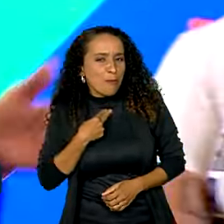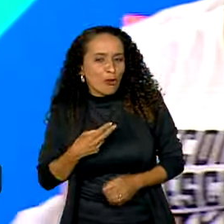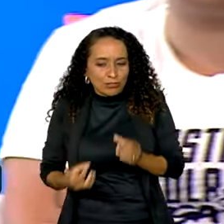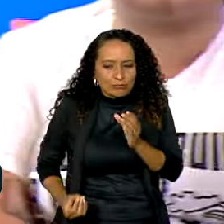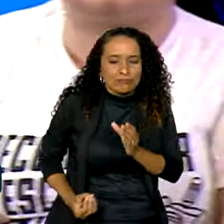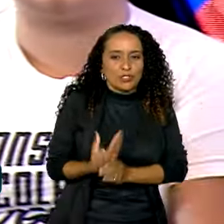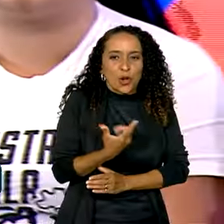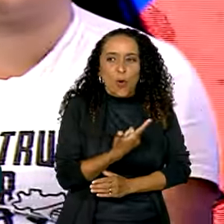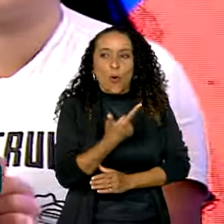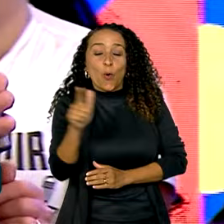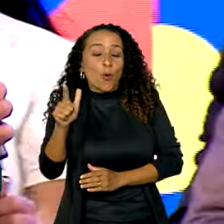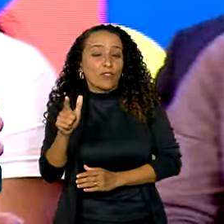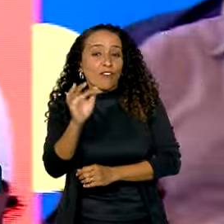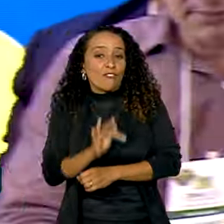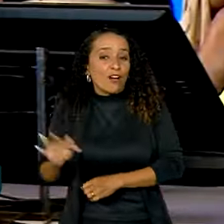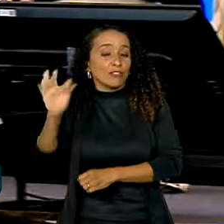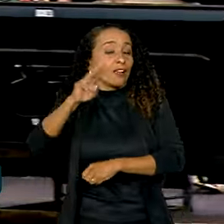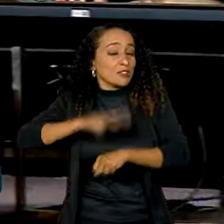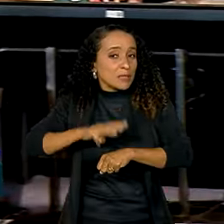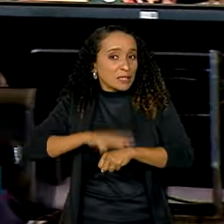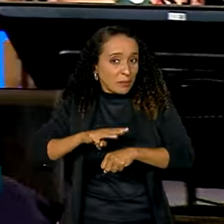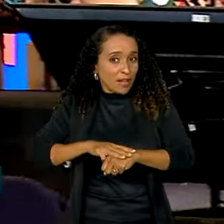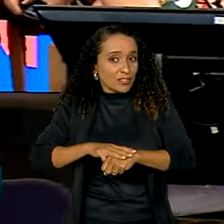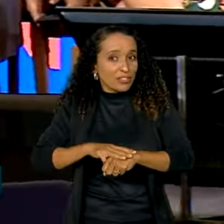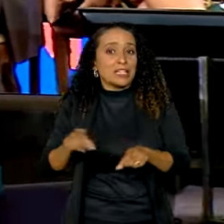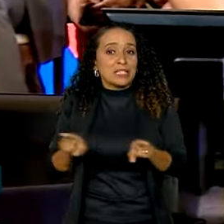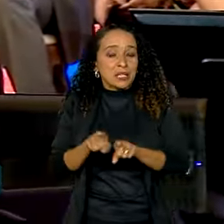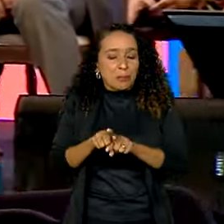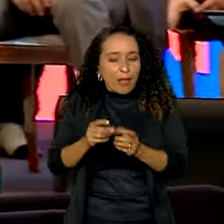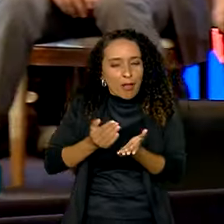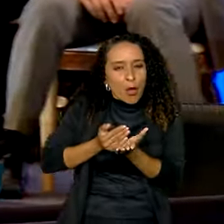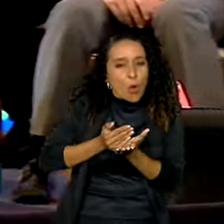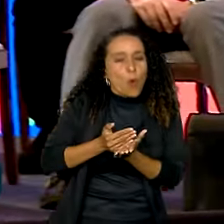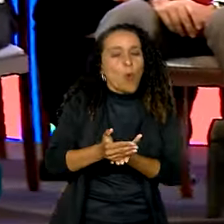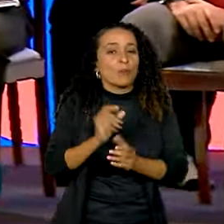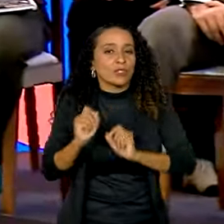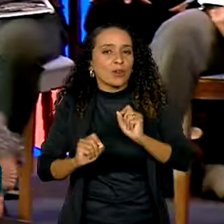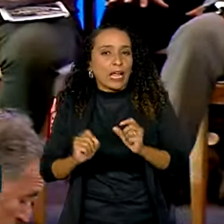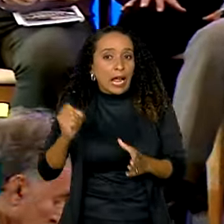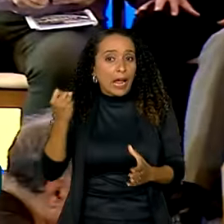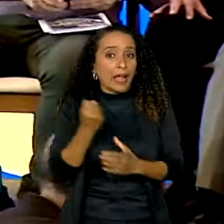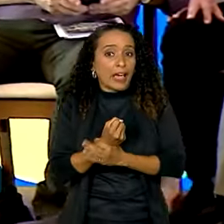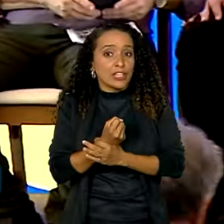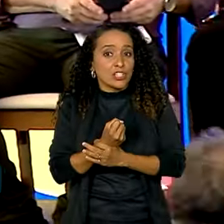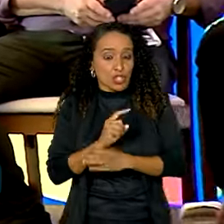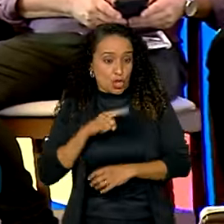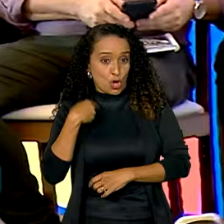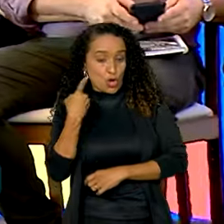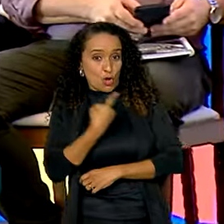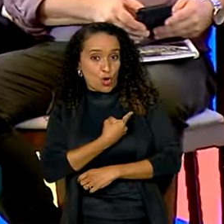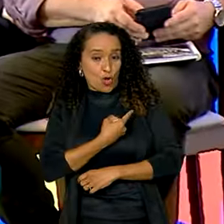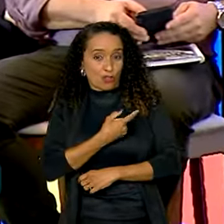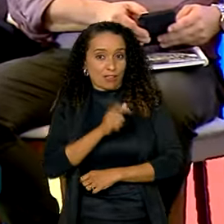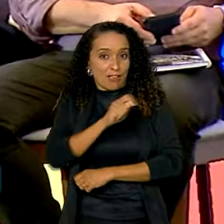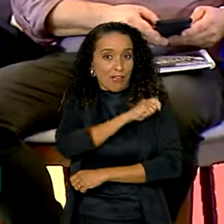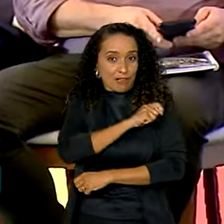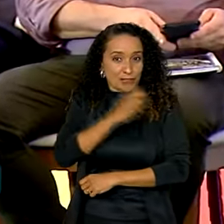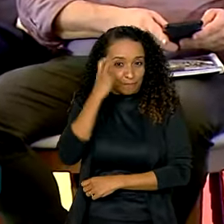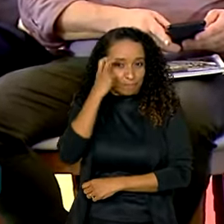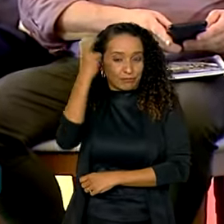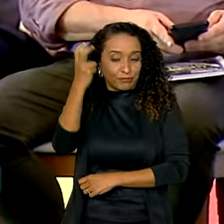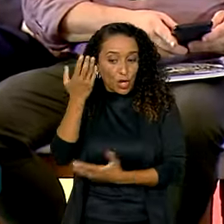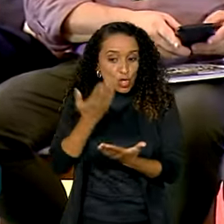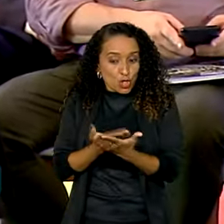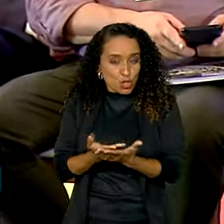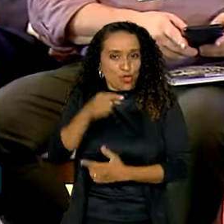outras faculdades de matemática e a gente começar a garantir que os nossos gênios estudem aqui,